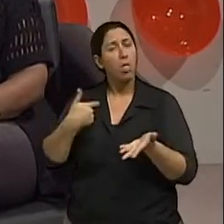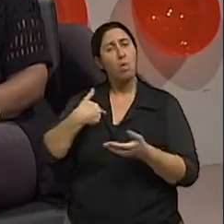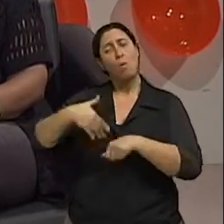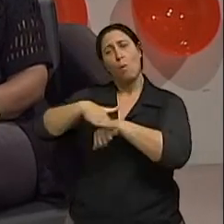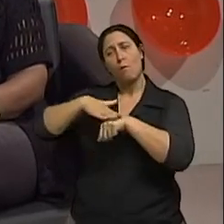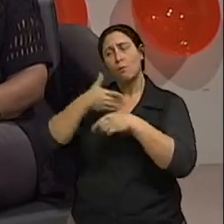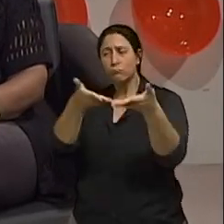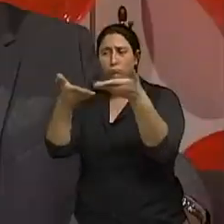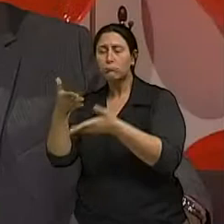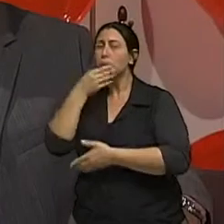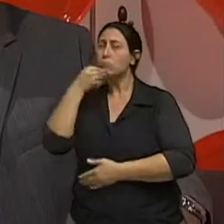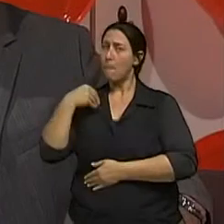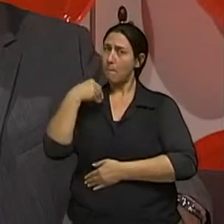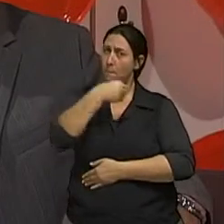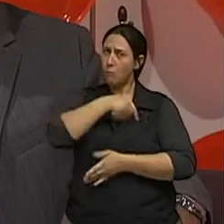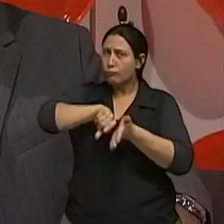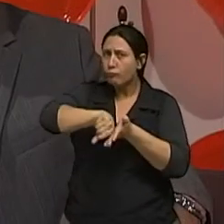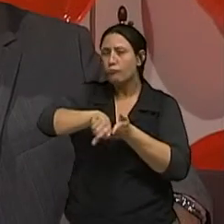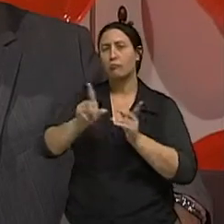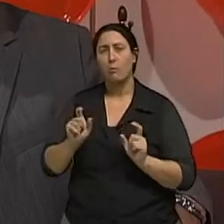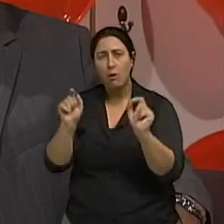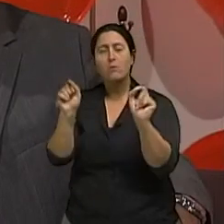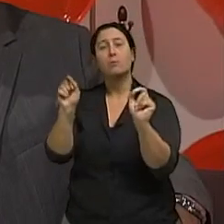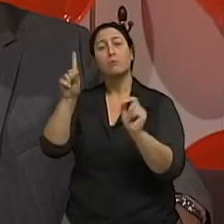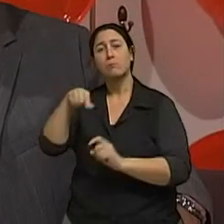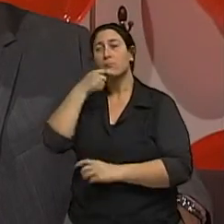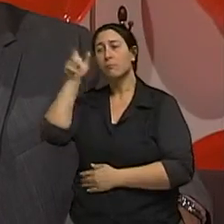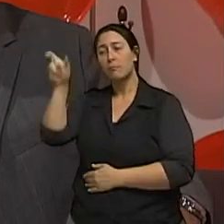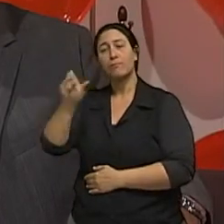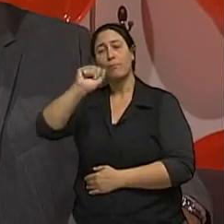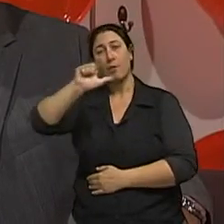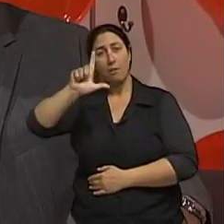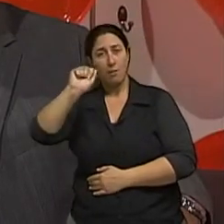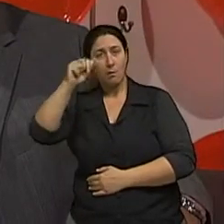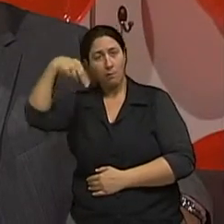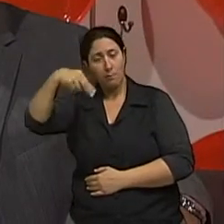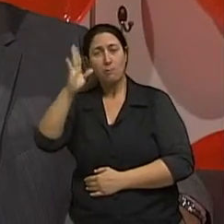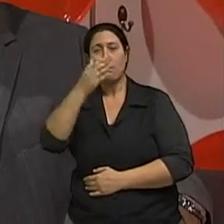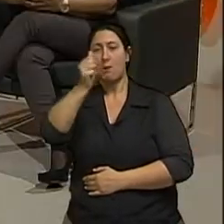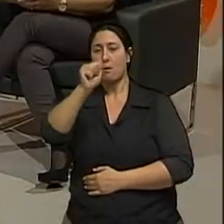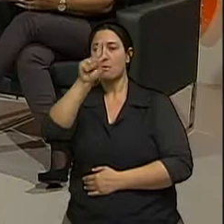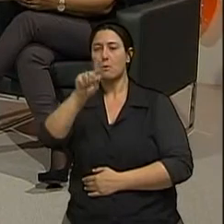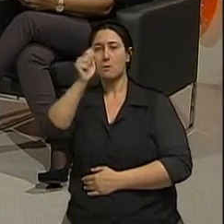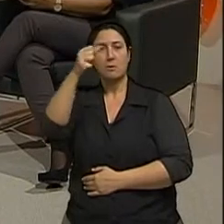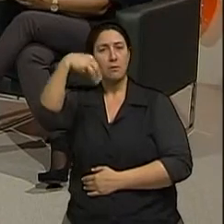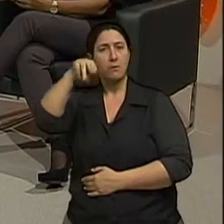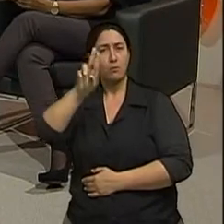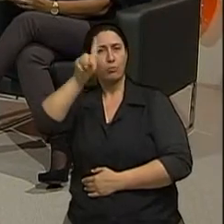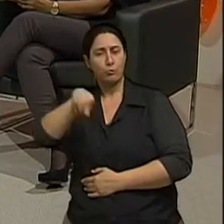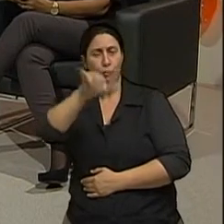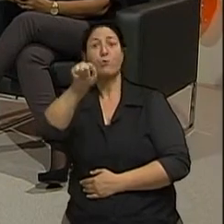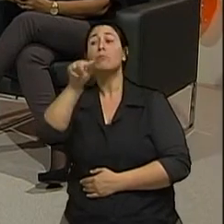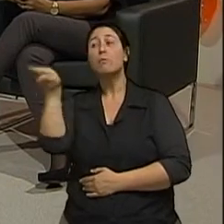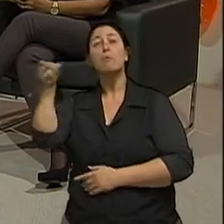converso com o médico-oncologista Alain Zambuja, do Instituto do Câncer Mãe de Deus. Doutor Alain, um